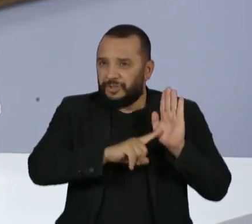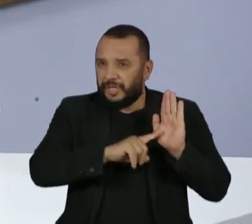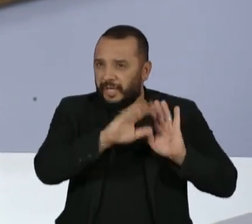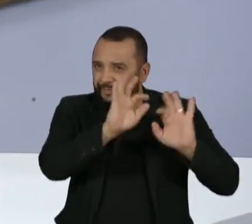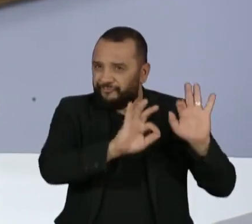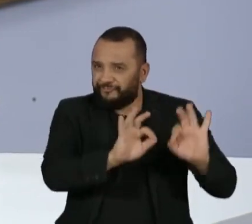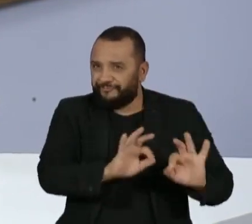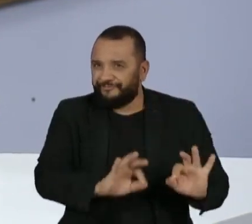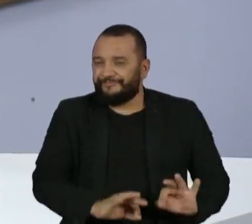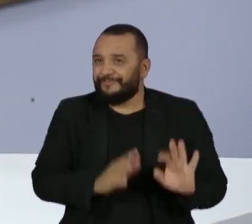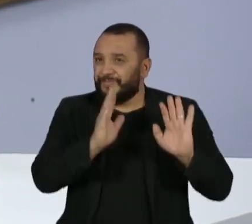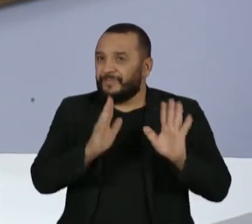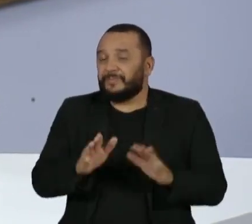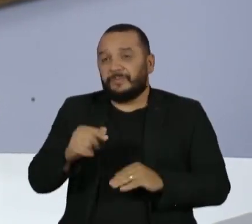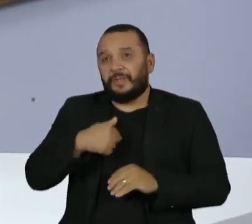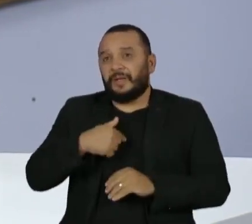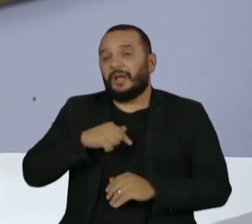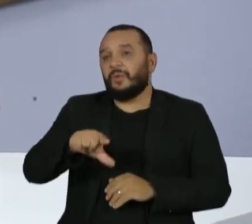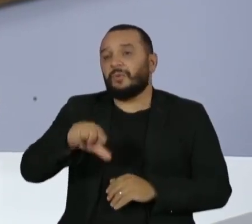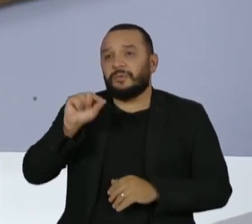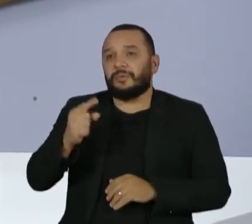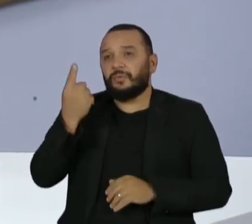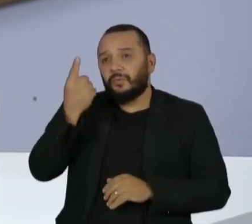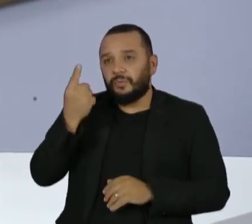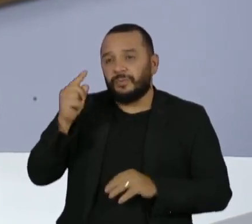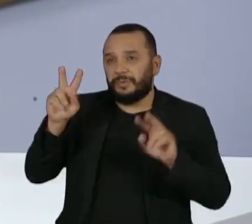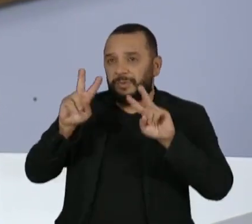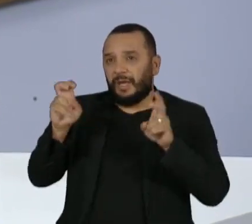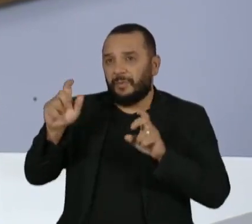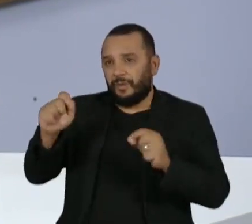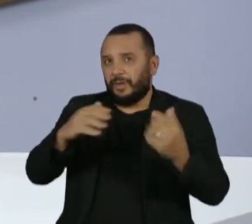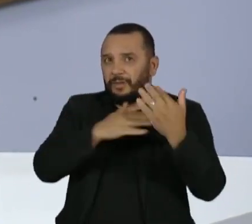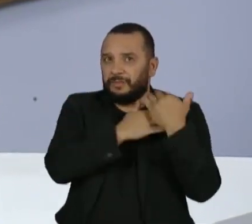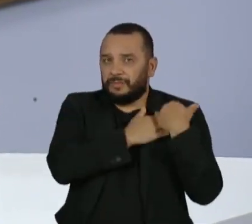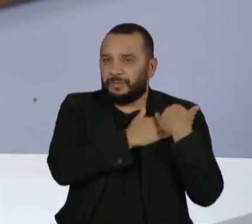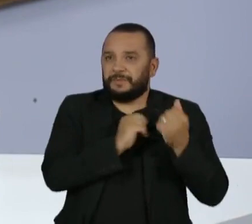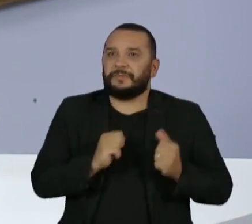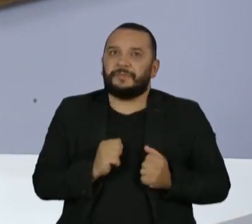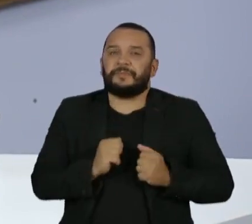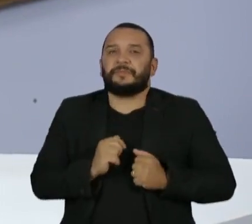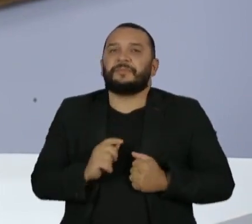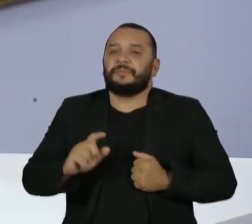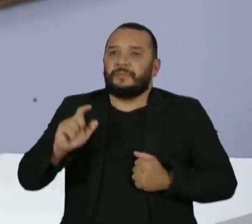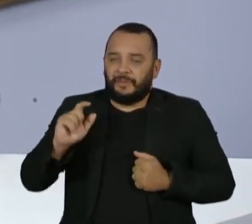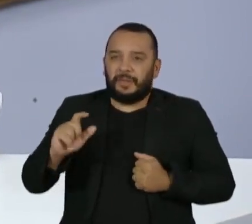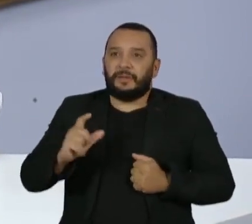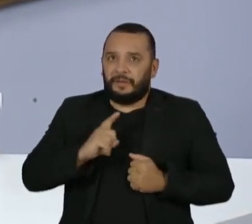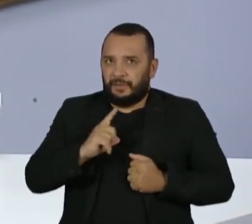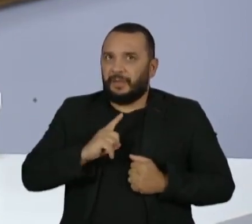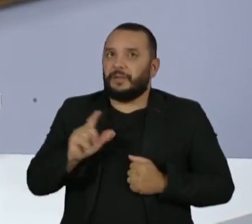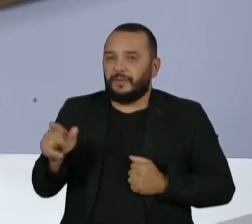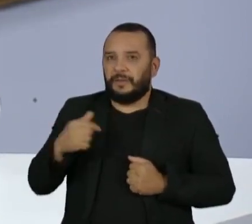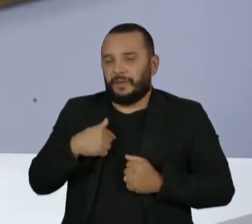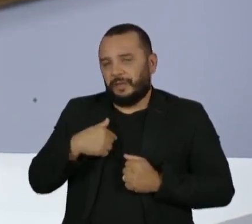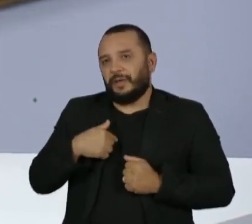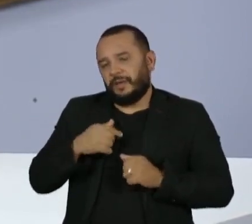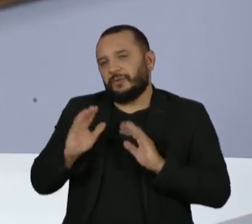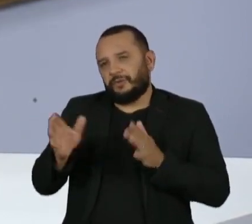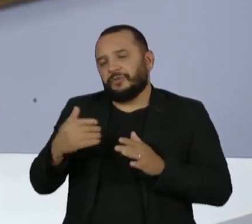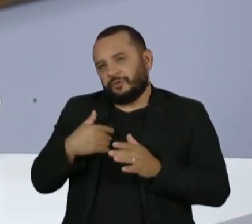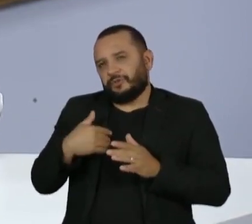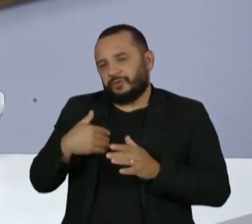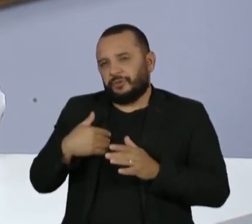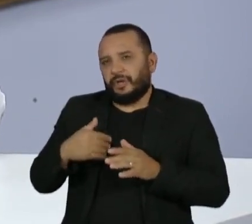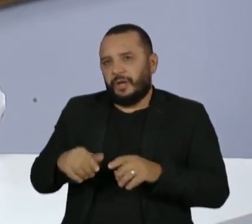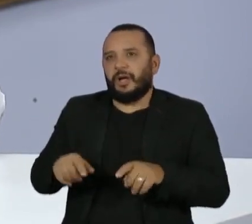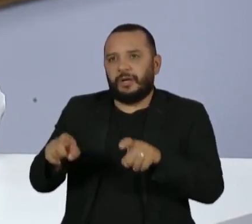específico sobre um ponto, que é o ponto da responsabilidade. As máquinas vão gerar resultados, eventualmente vão gerar